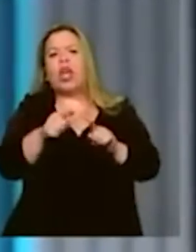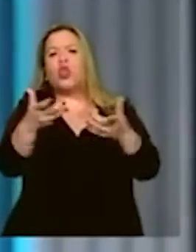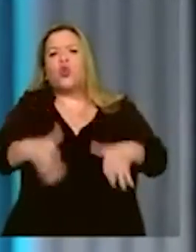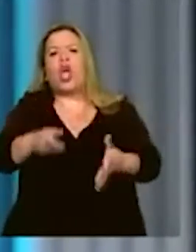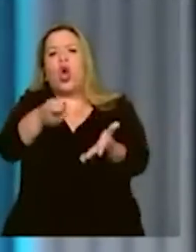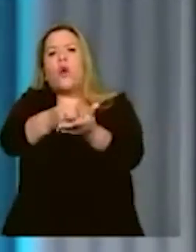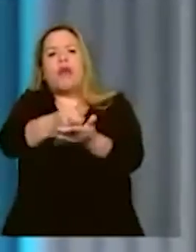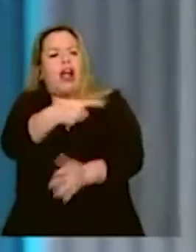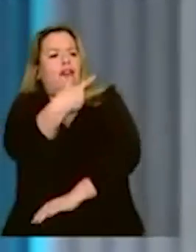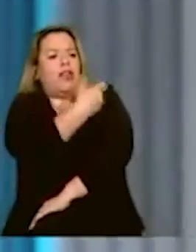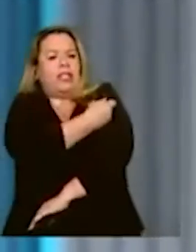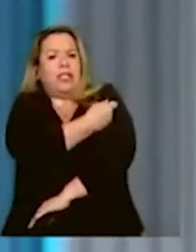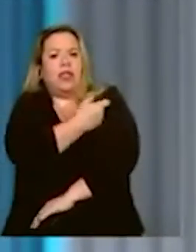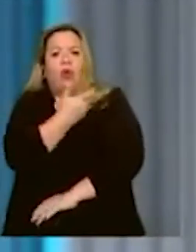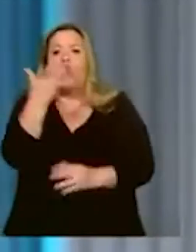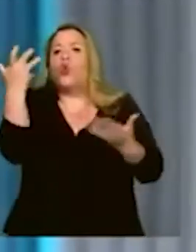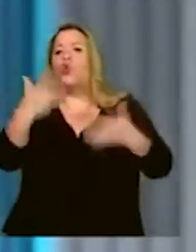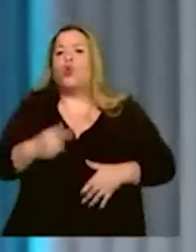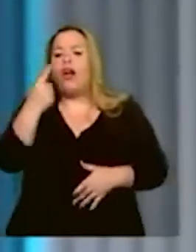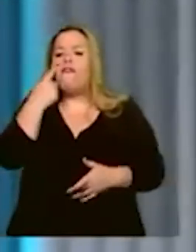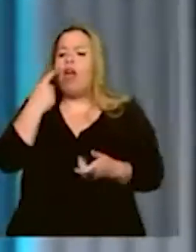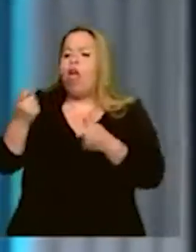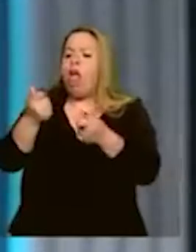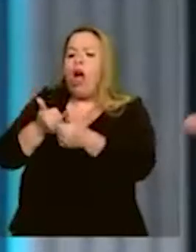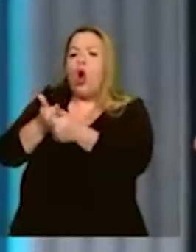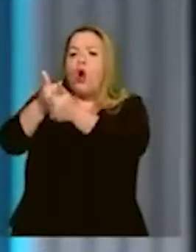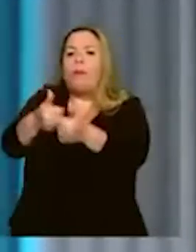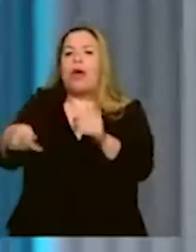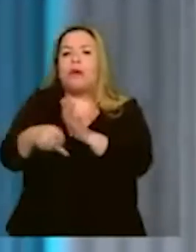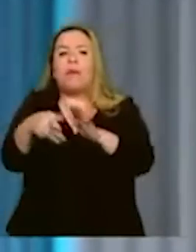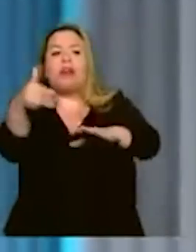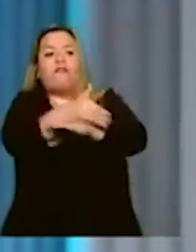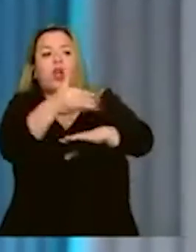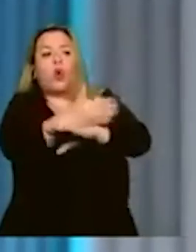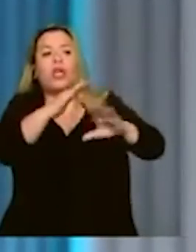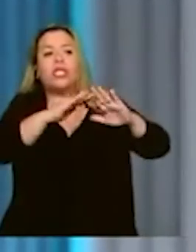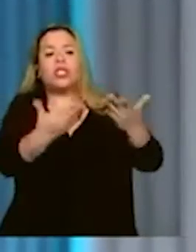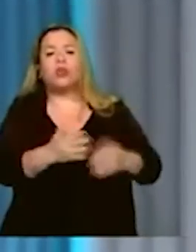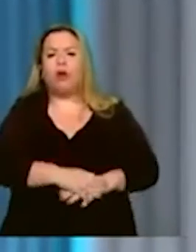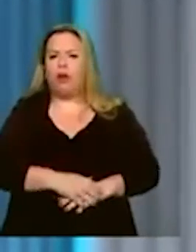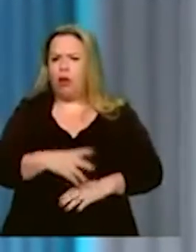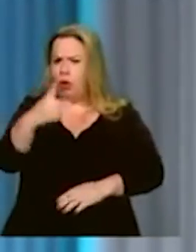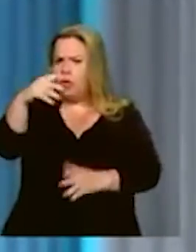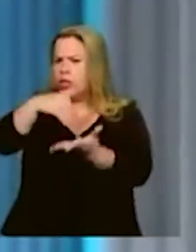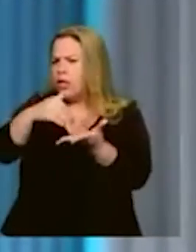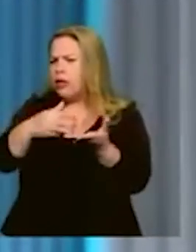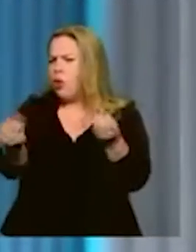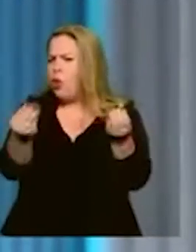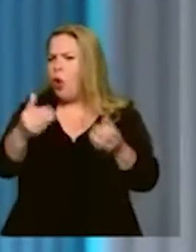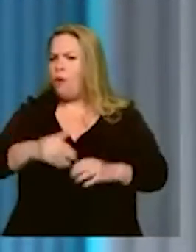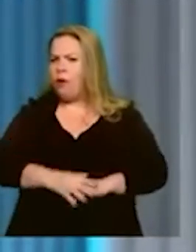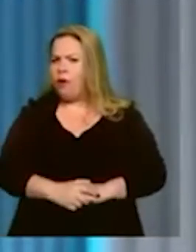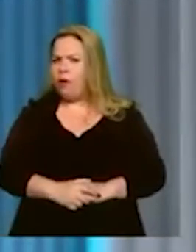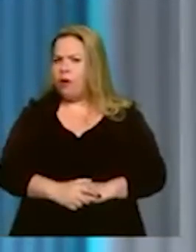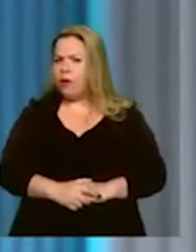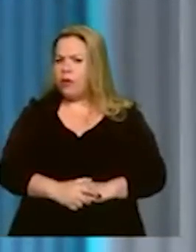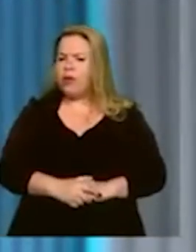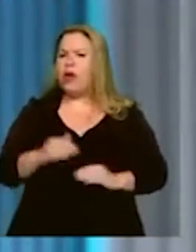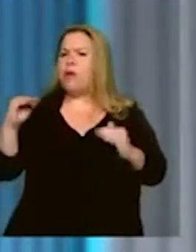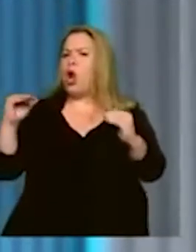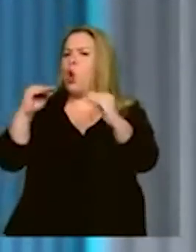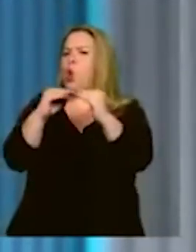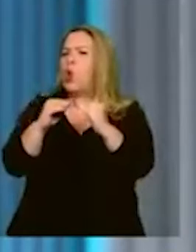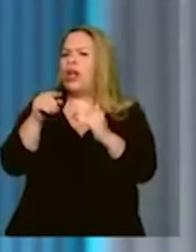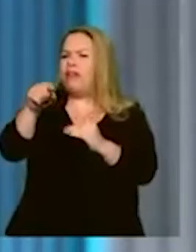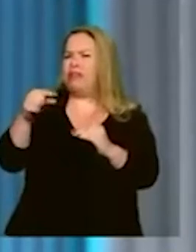a frequência escolar. Eu fico me perguntando, que tipo de secretário você vai ter? Qual o tipo de secretário que vai concordar